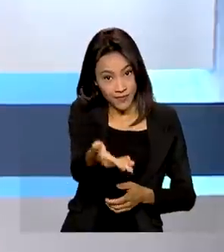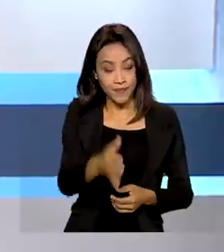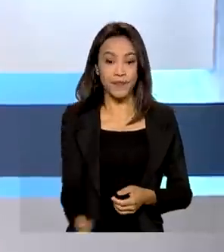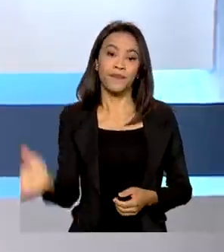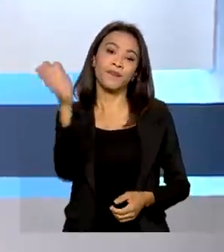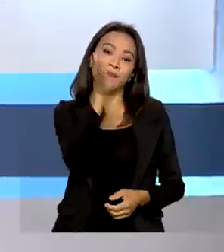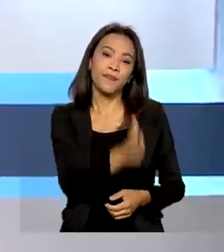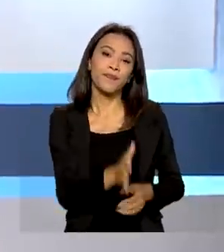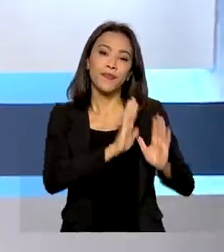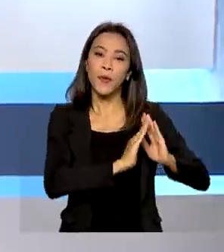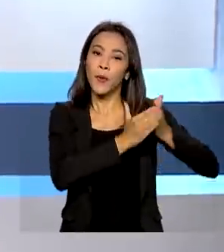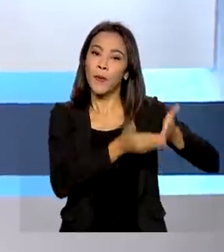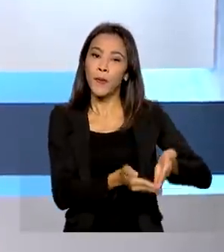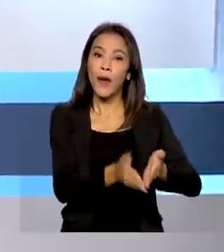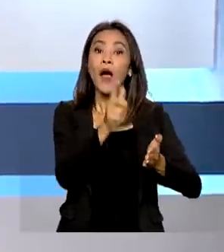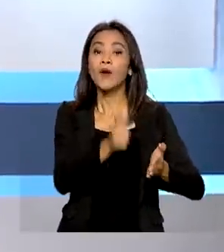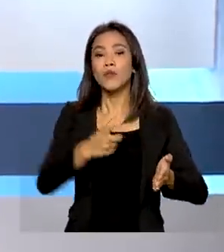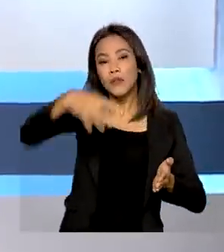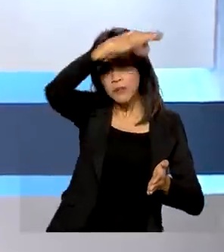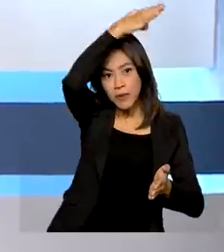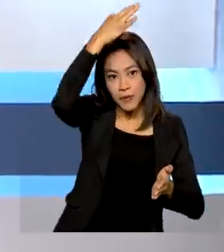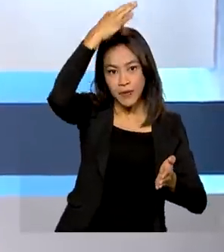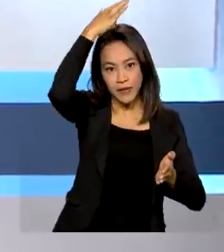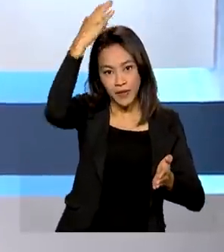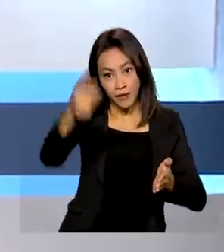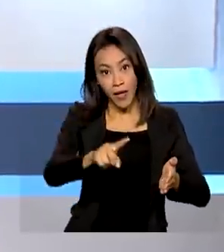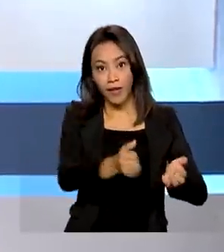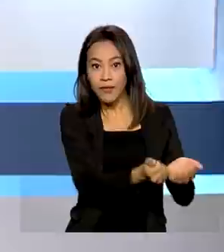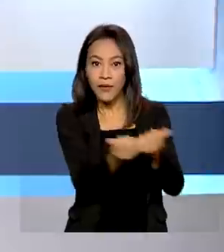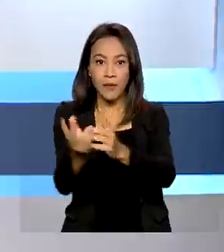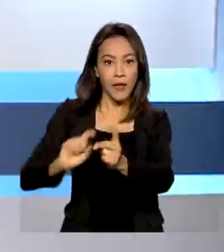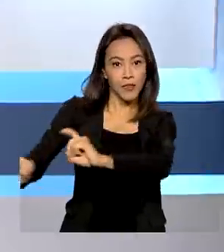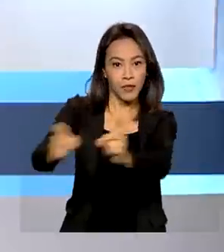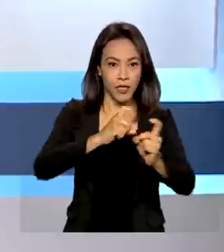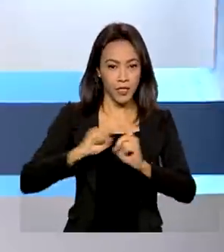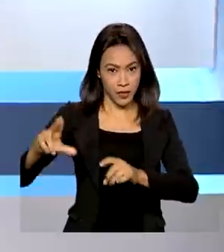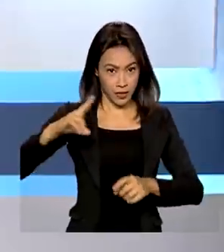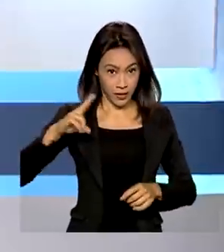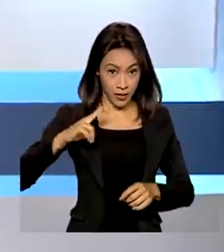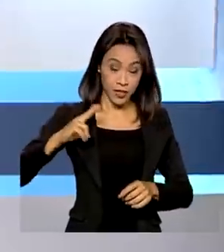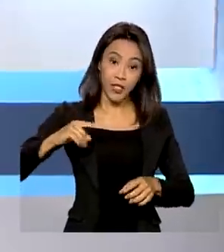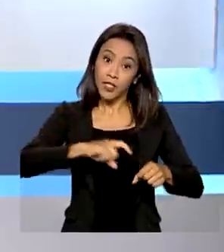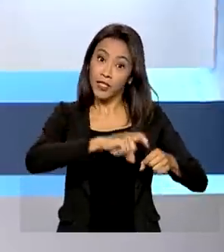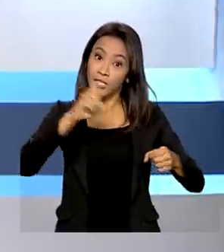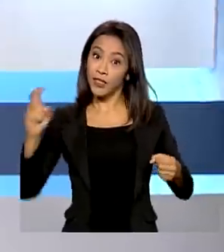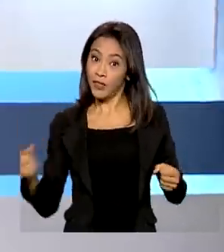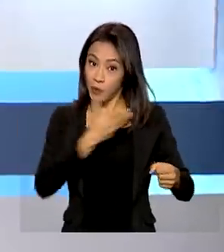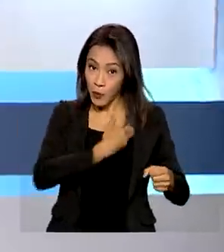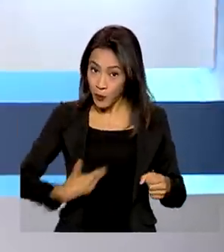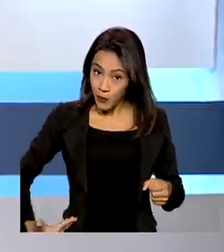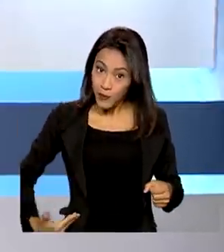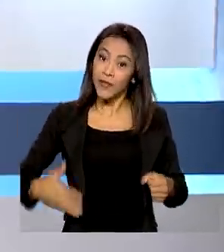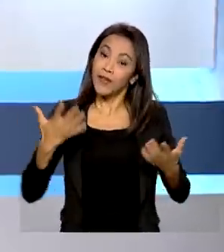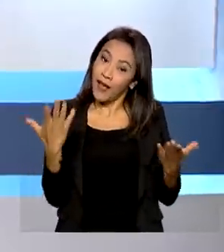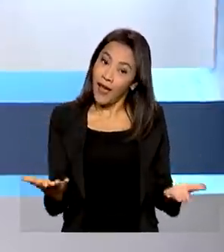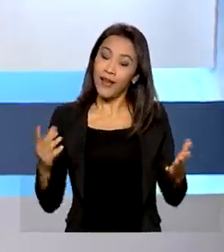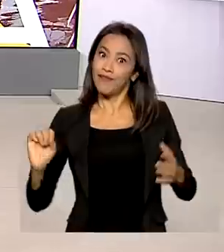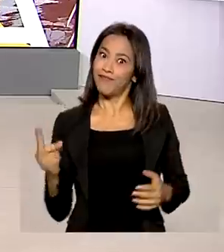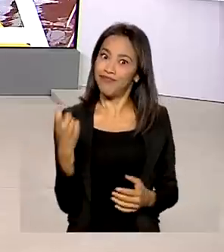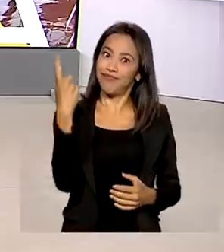Portos no Espírito Santo são concedidos à iniciativa privada. A desestatização é inédita no setor.